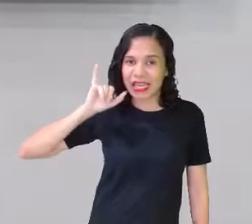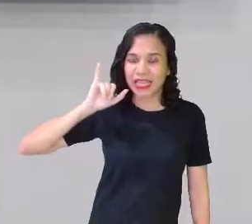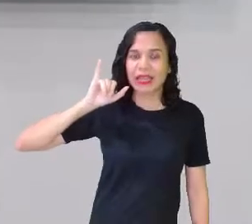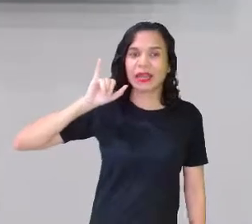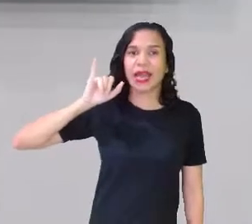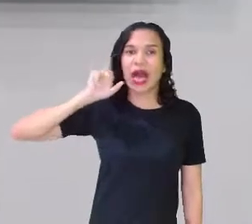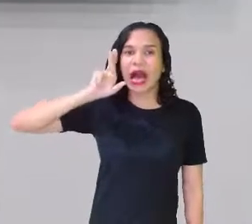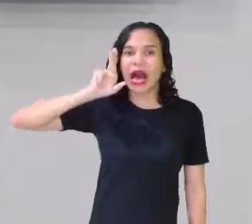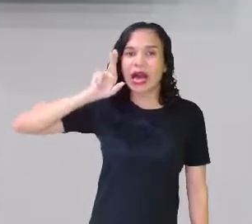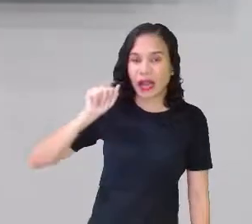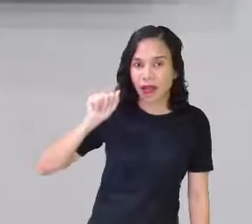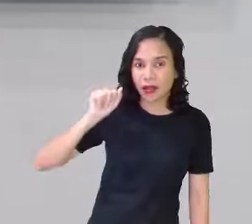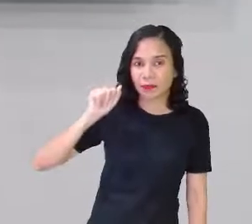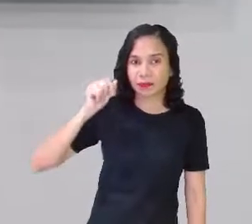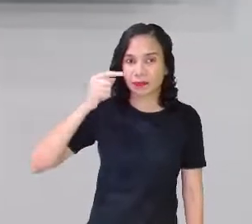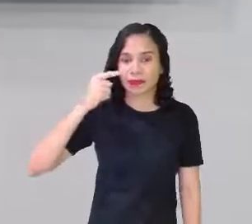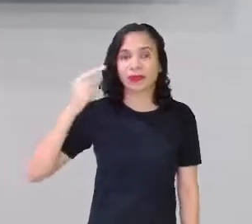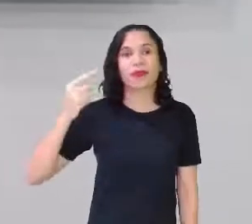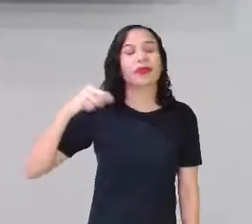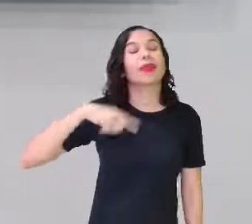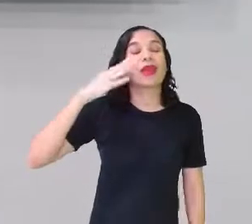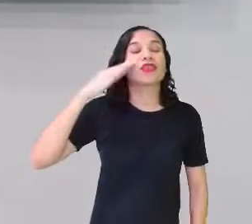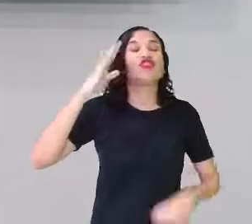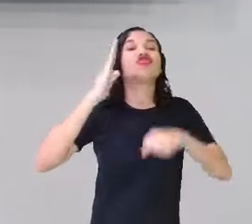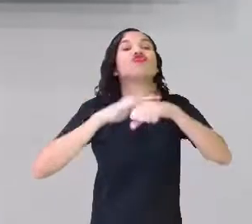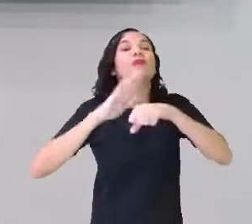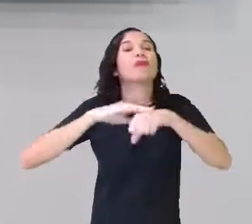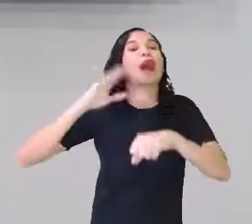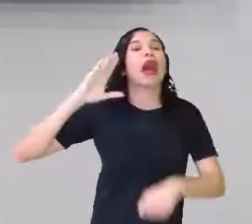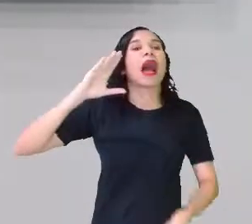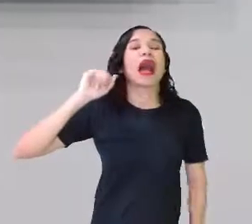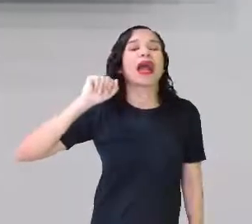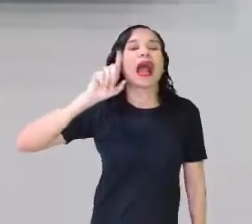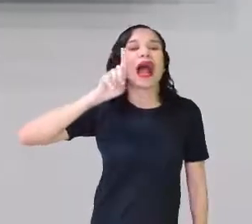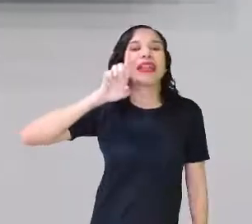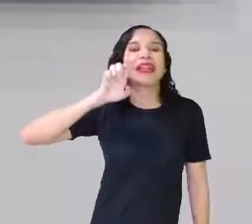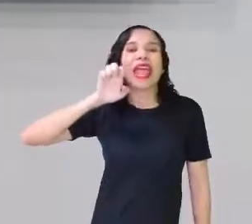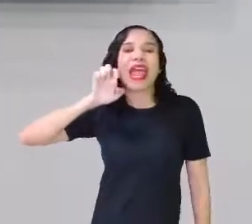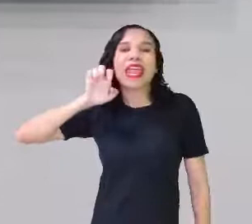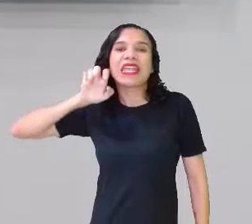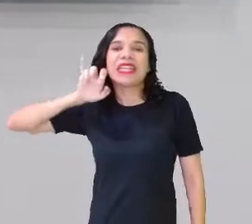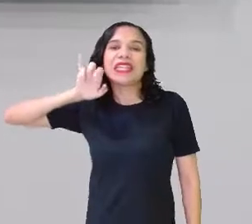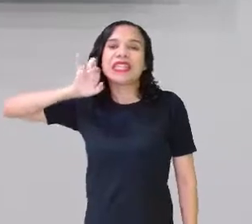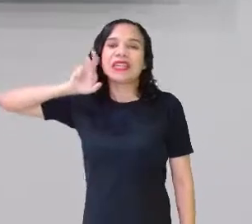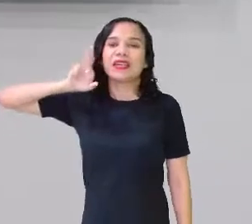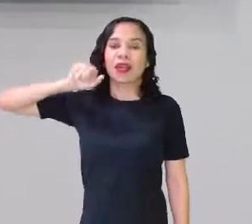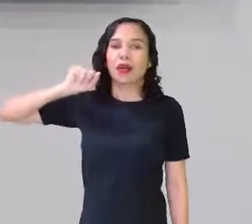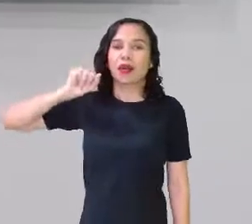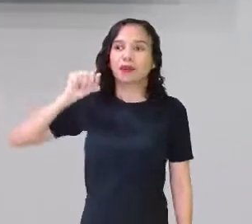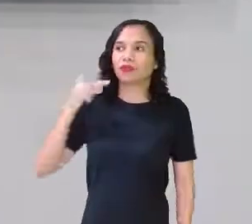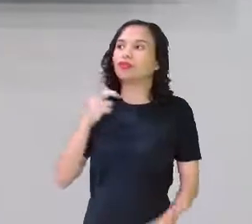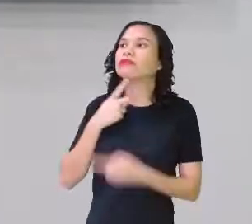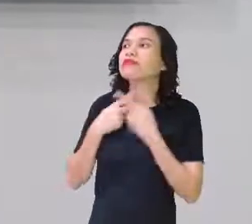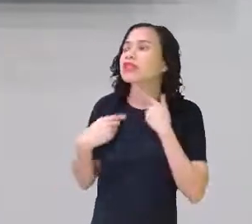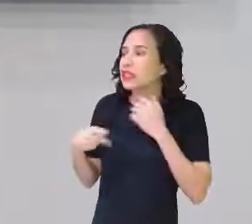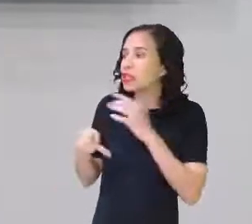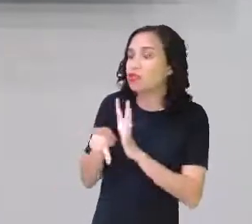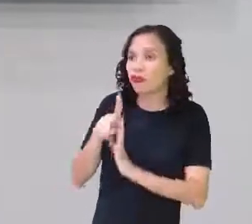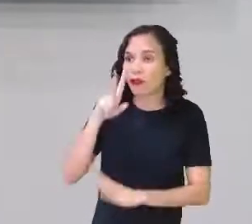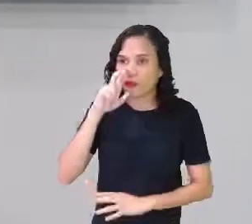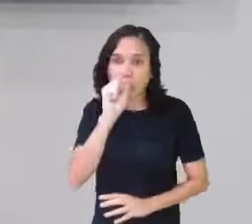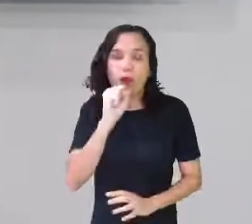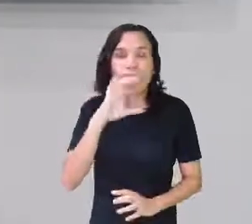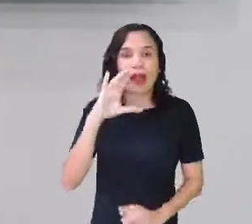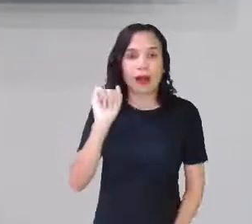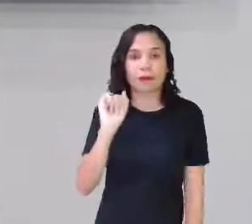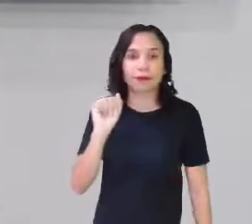ou ra. Ó, cadeira. Ah, professora, a senhora falou assim porque a senhora quis, eu quero falar com mais força a